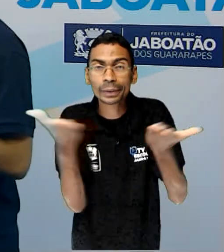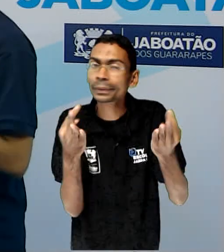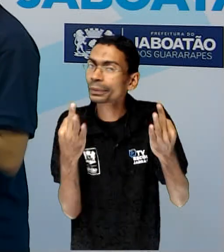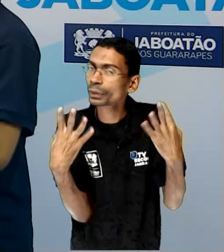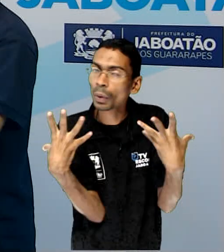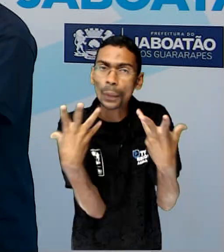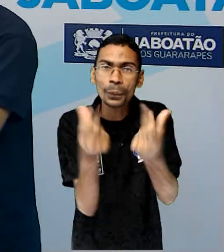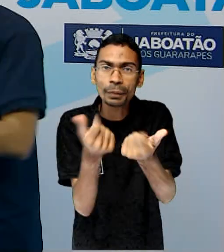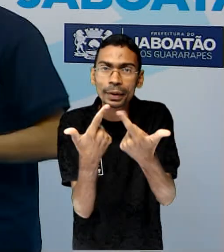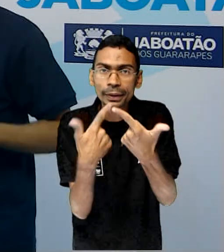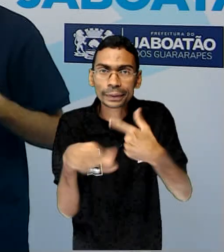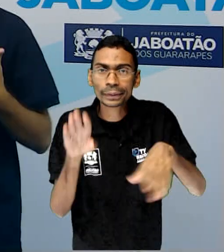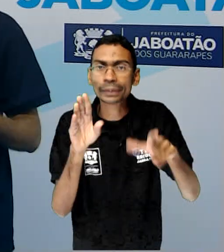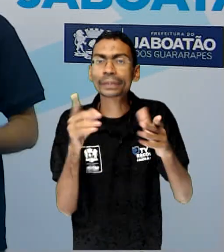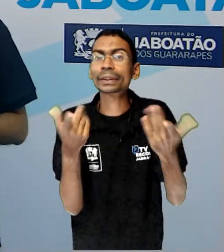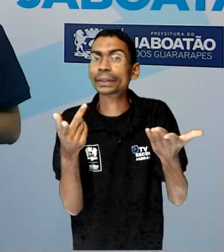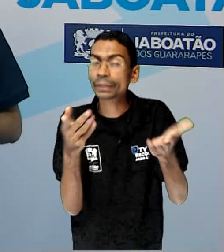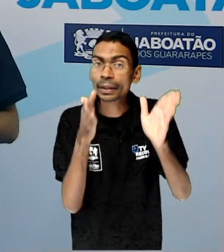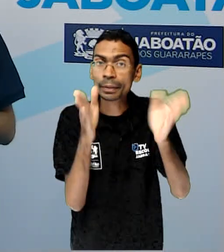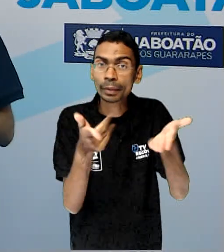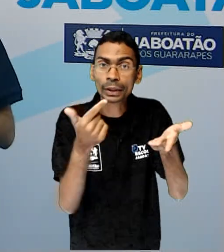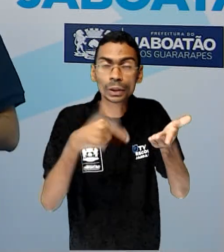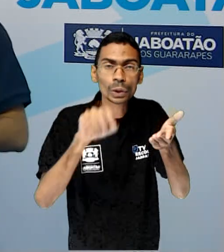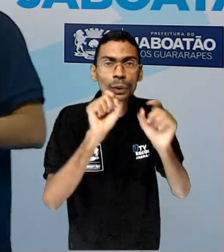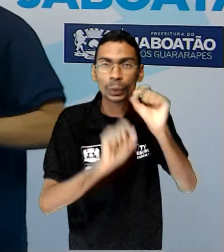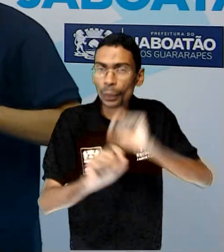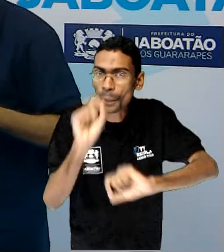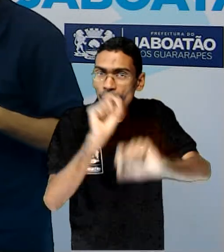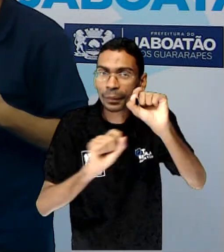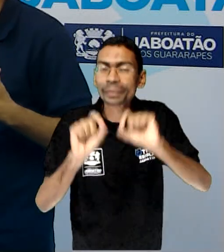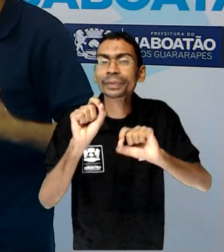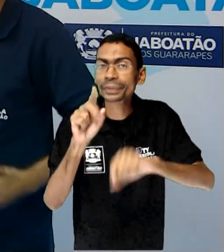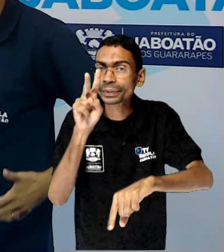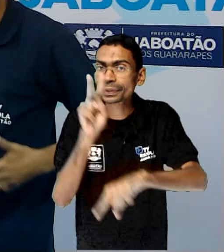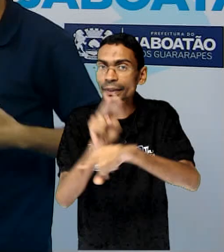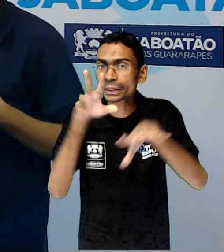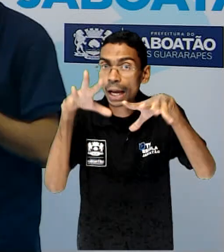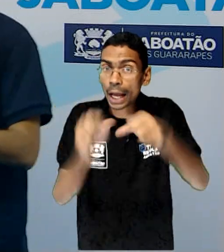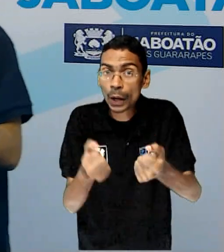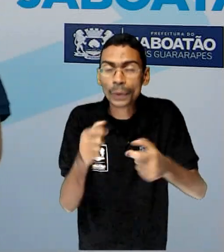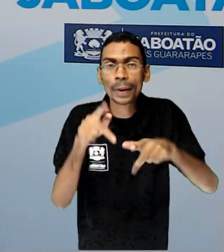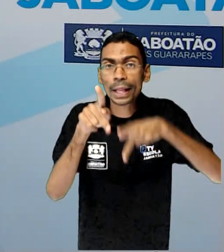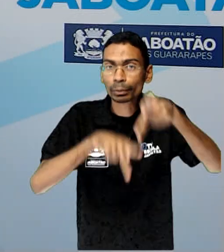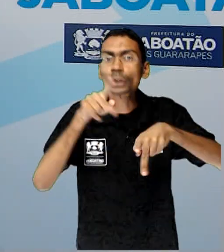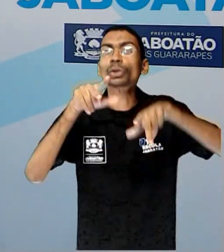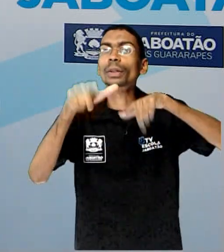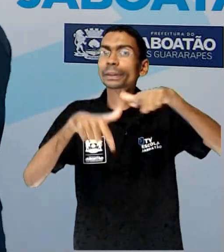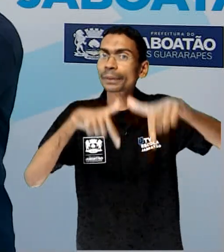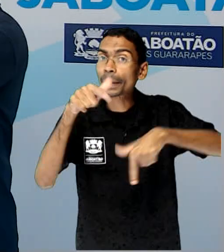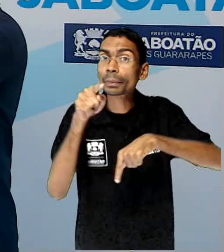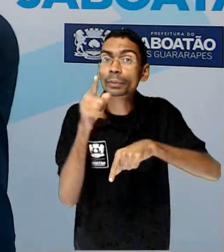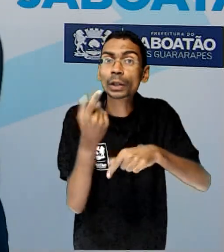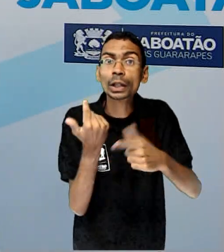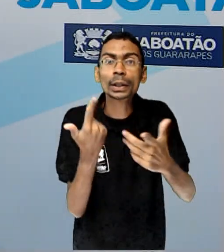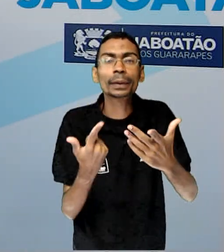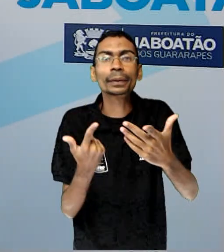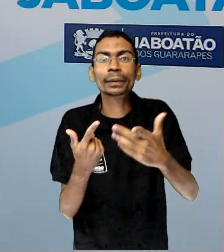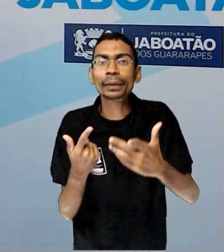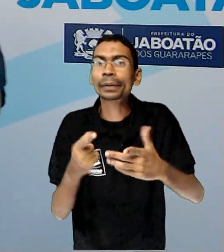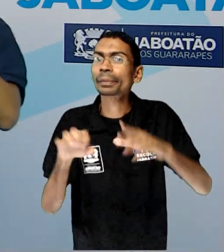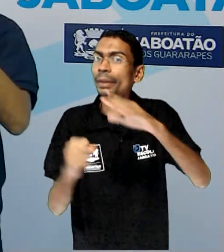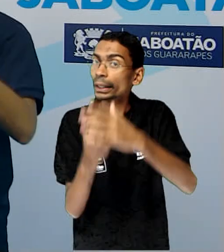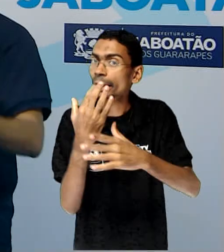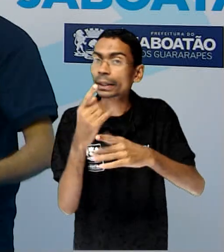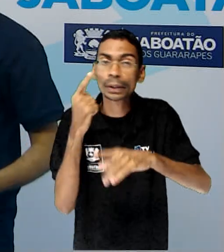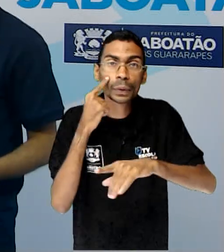aqui faz parte da pecuária. É quando as pessoas, elas trabalham para produzir, criar